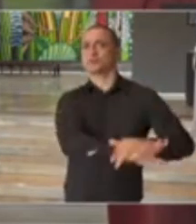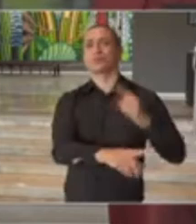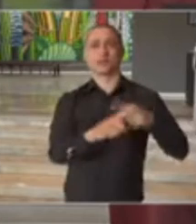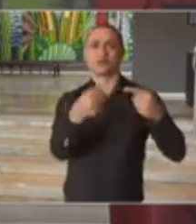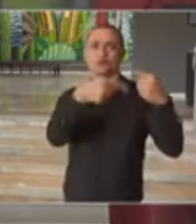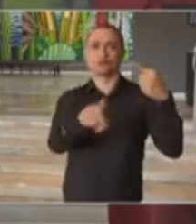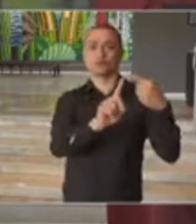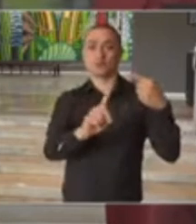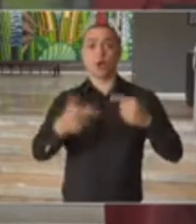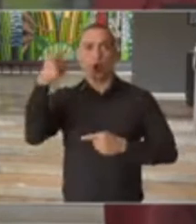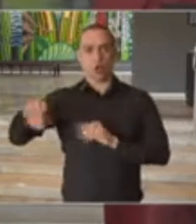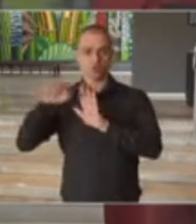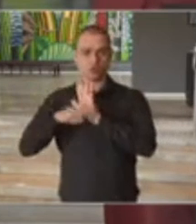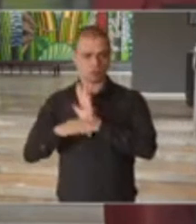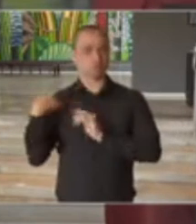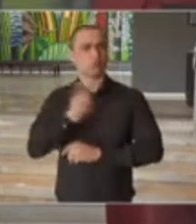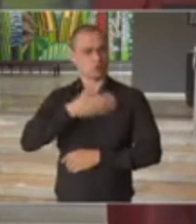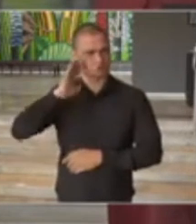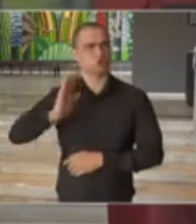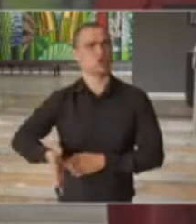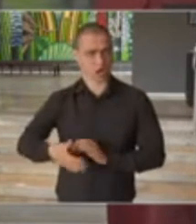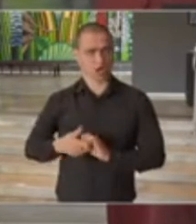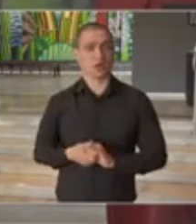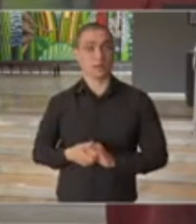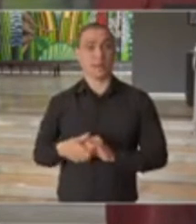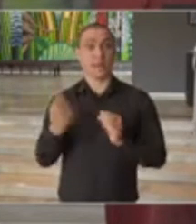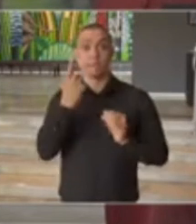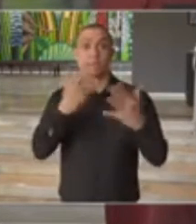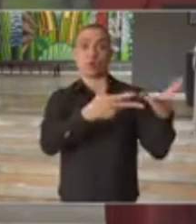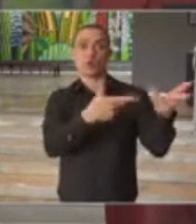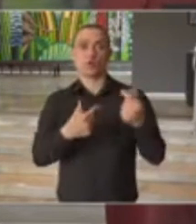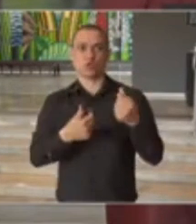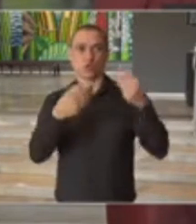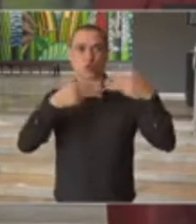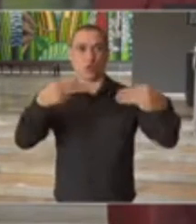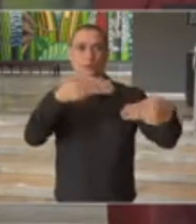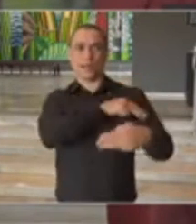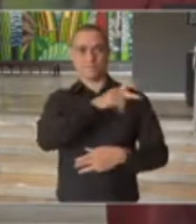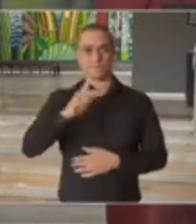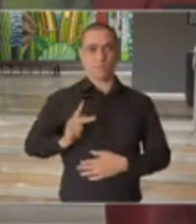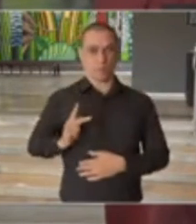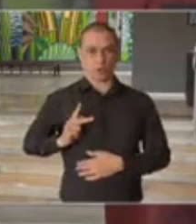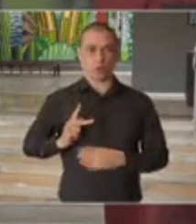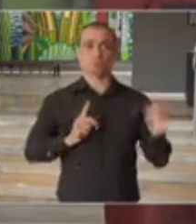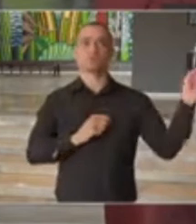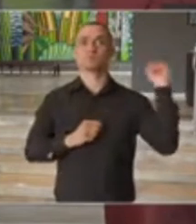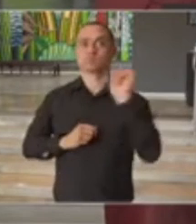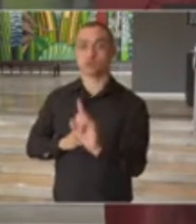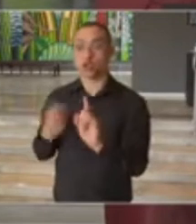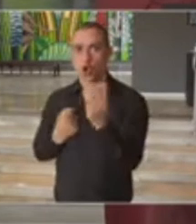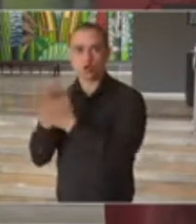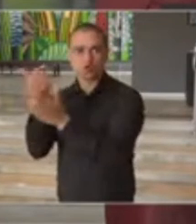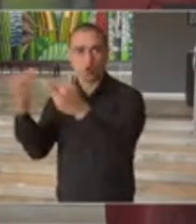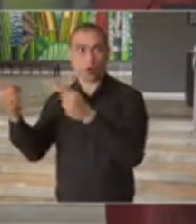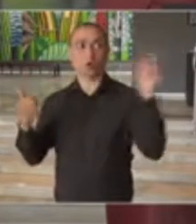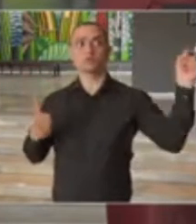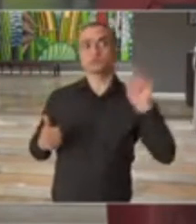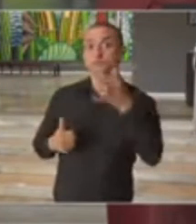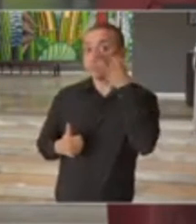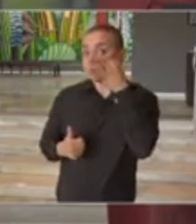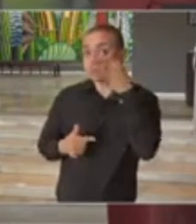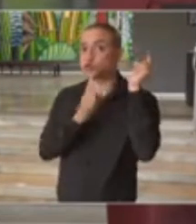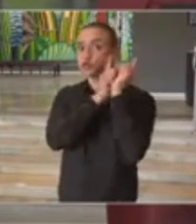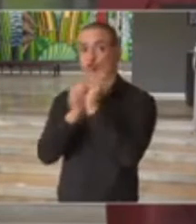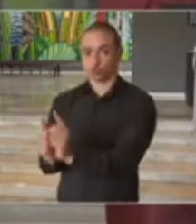E as outras medidas nós já adotamos. Primeiro, convidando o Ministério Público para acompanhar todas as aquisições de respiradores e outros